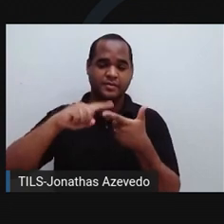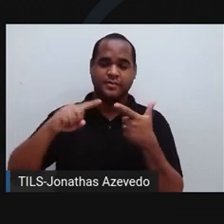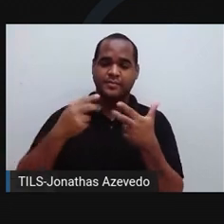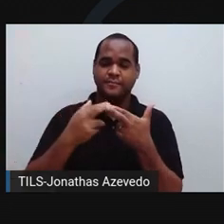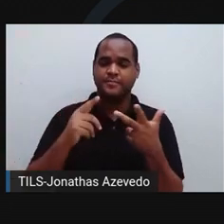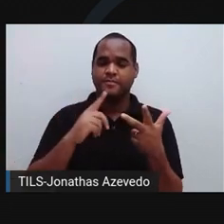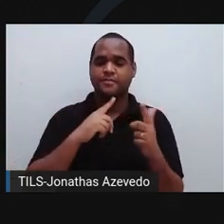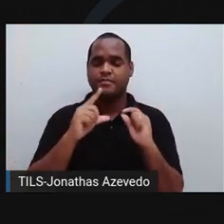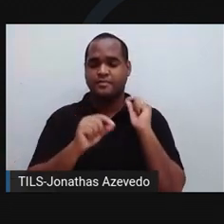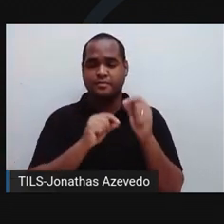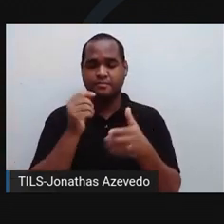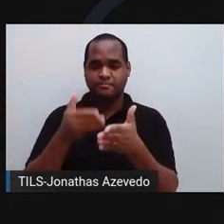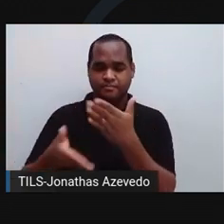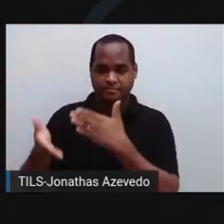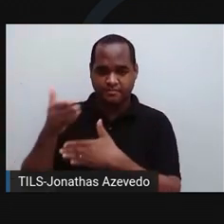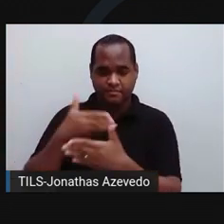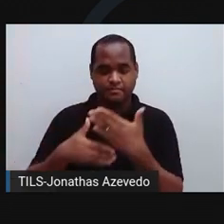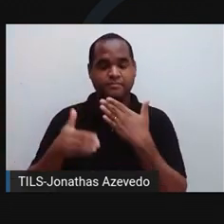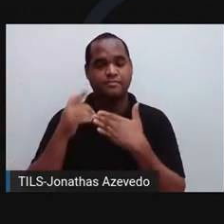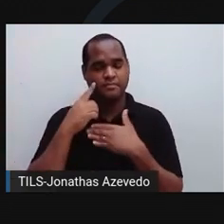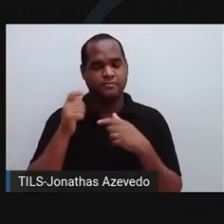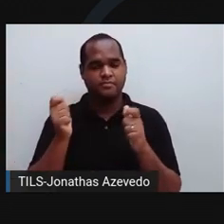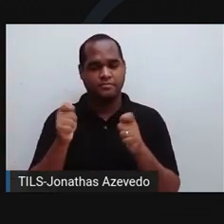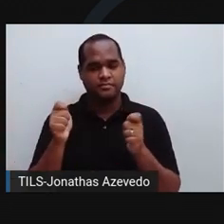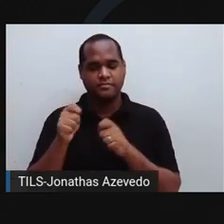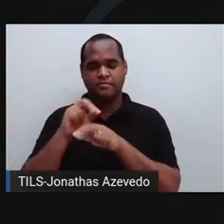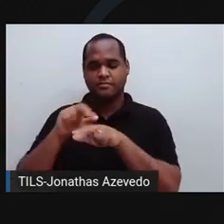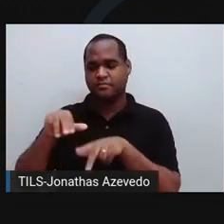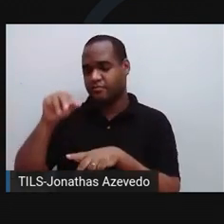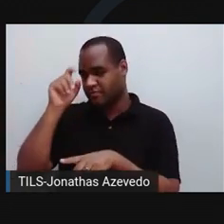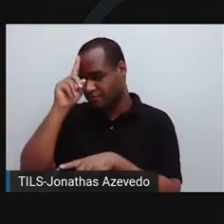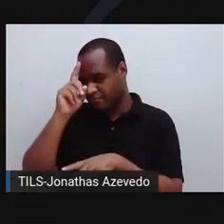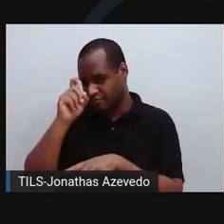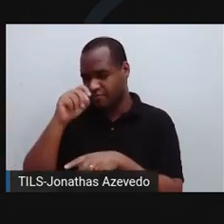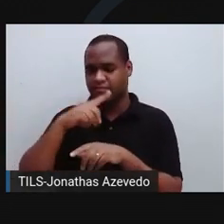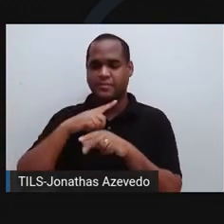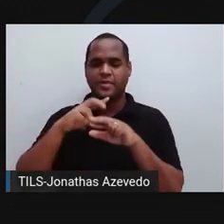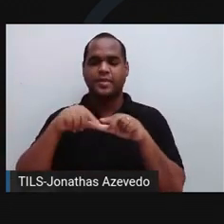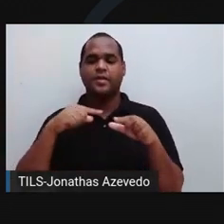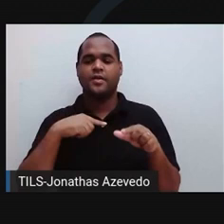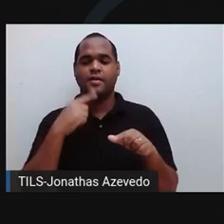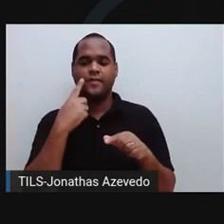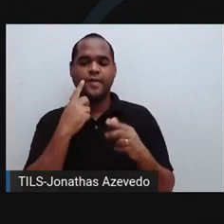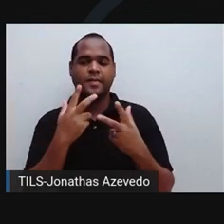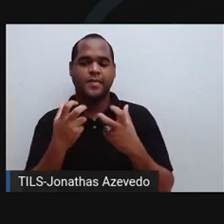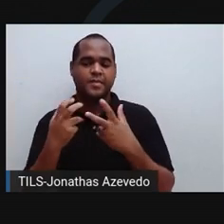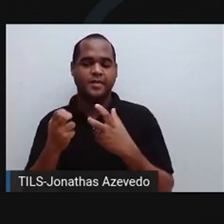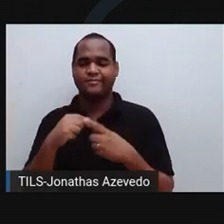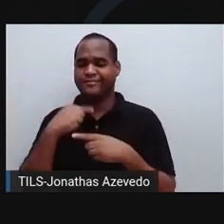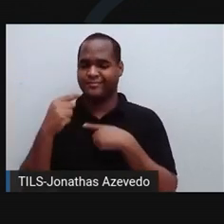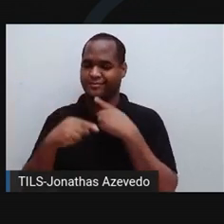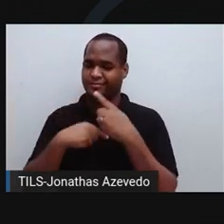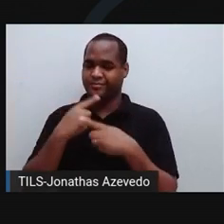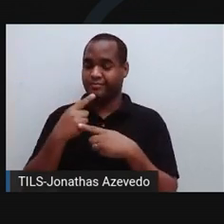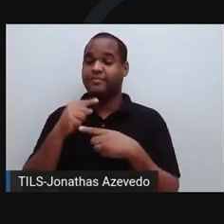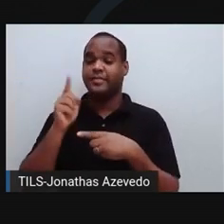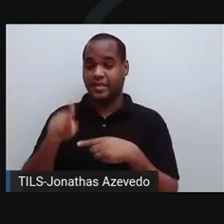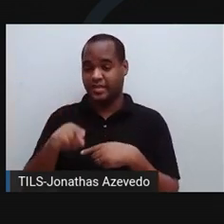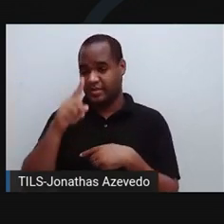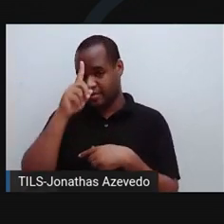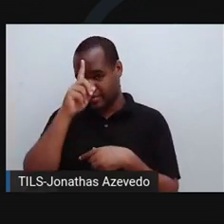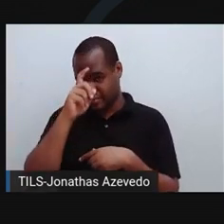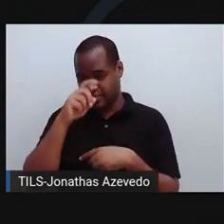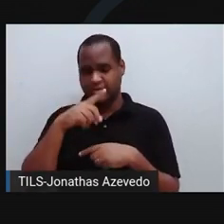e tratar esse superfungo. Nem todos os hospitais têm a mesma capacidade de identificar a candida Aureus. E às vezes esse fungo é confundido com